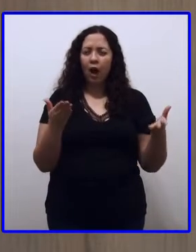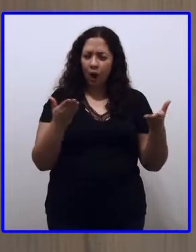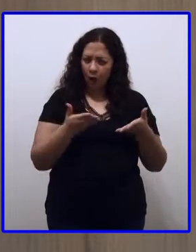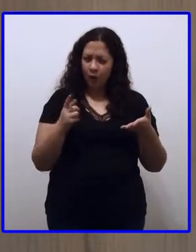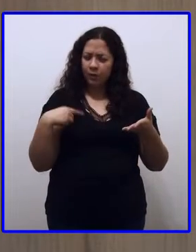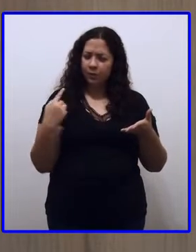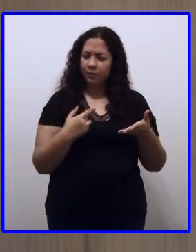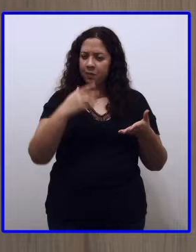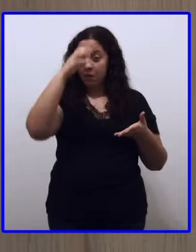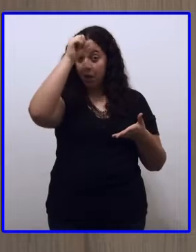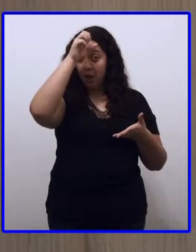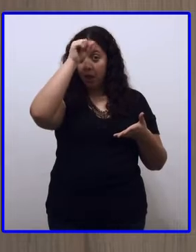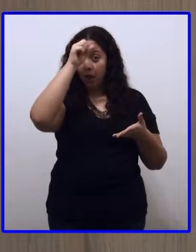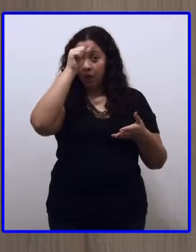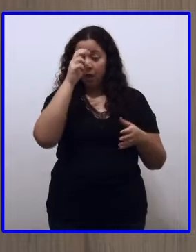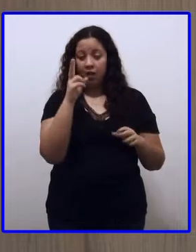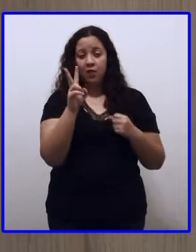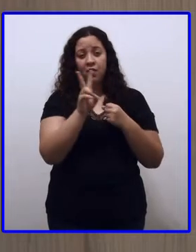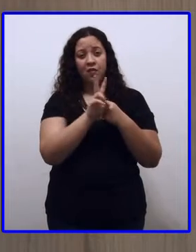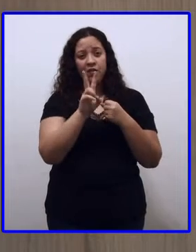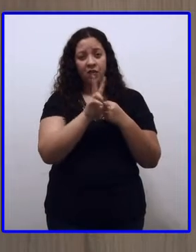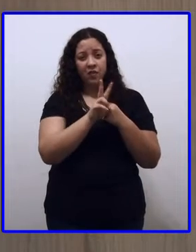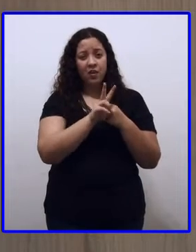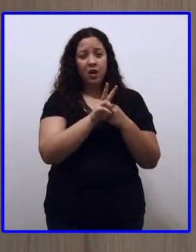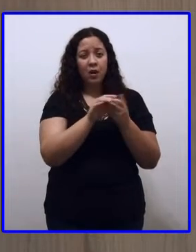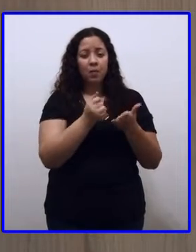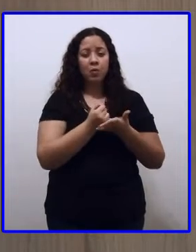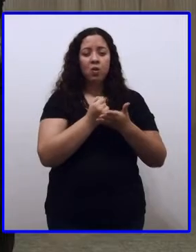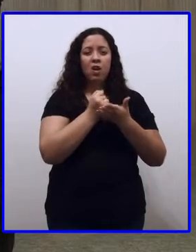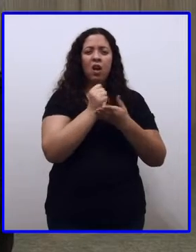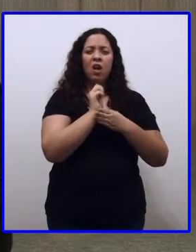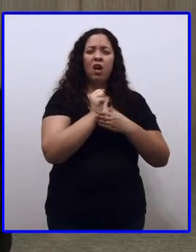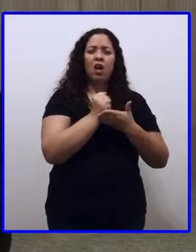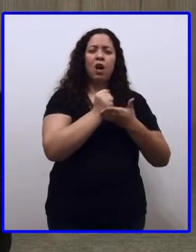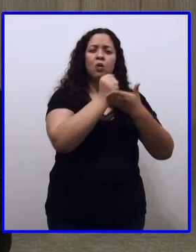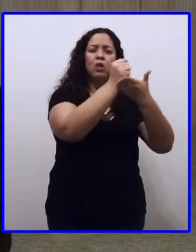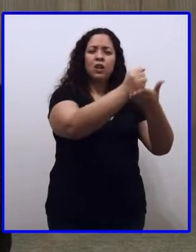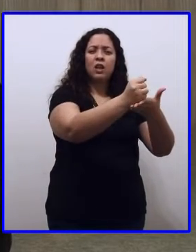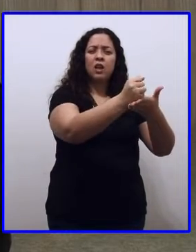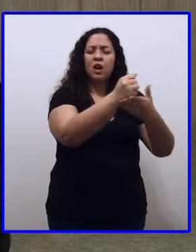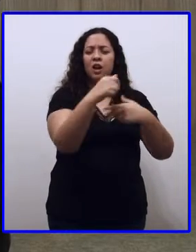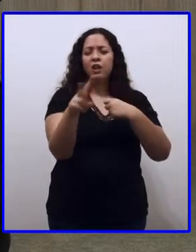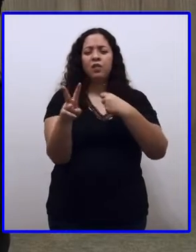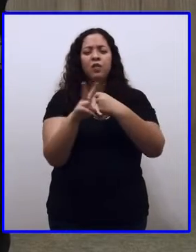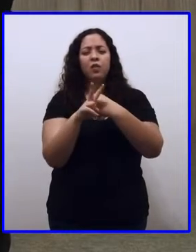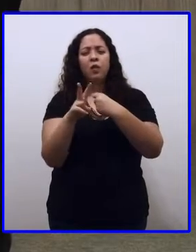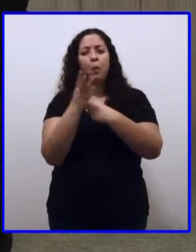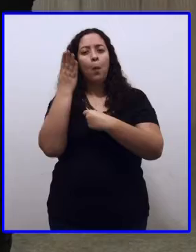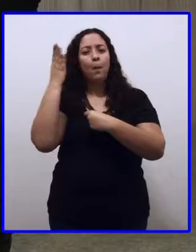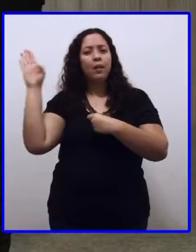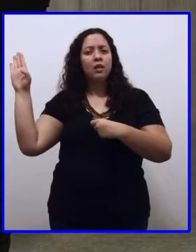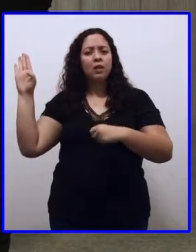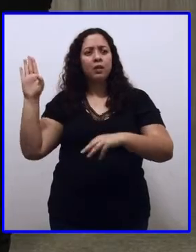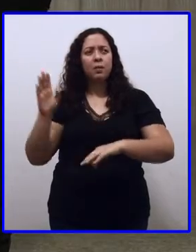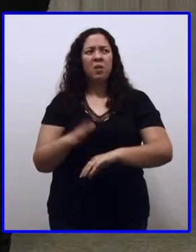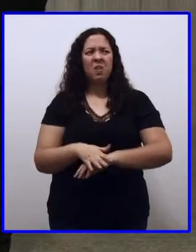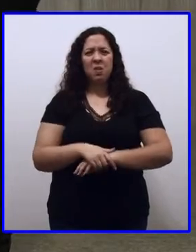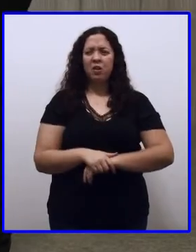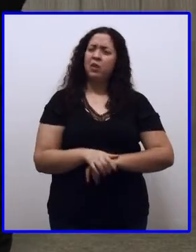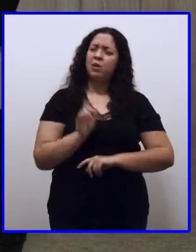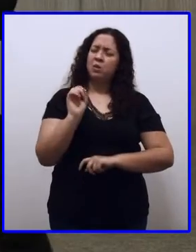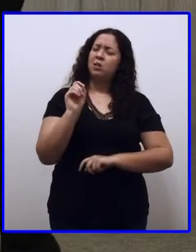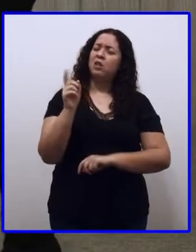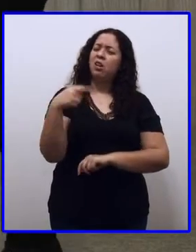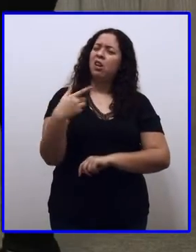verbo auxiliar e verbo principal. Pro Camila, você vai ter que ajudar a gente agora. Ai, ai, ai, será que eu